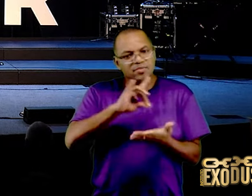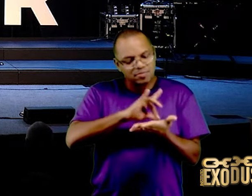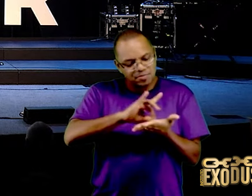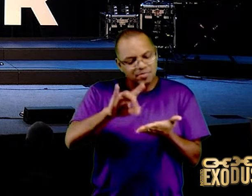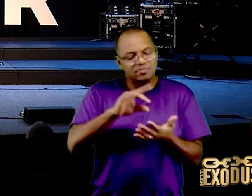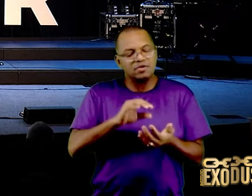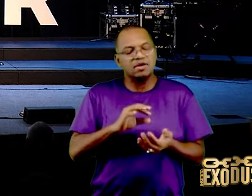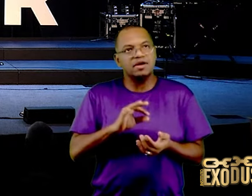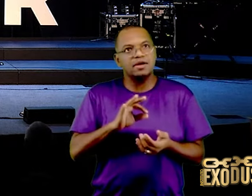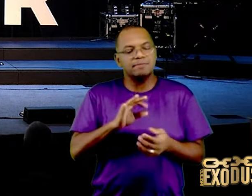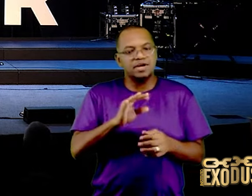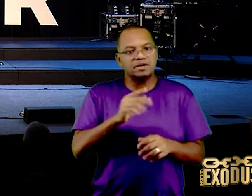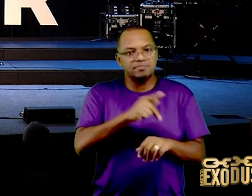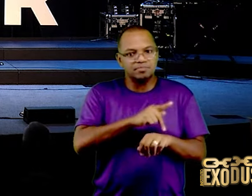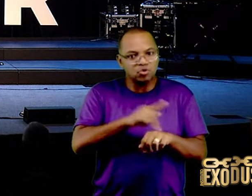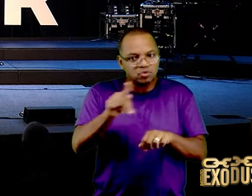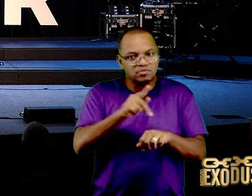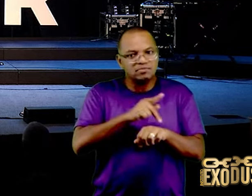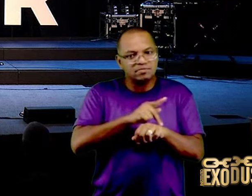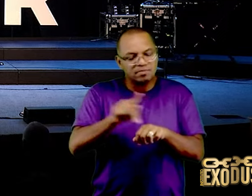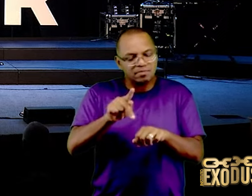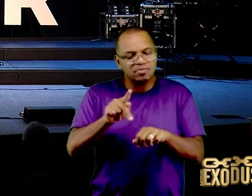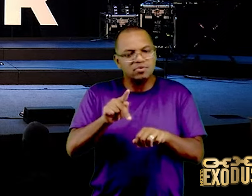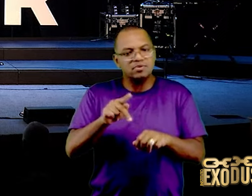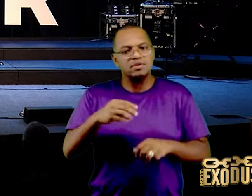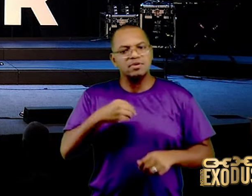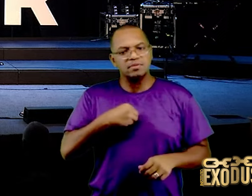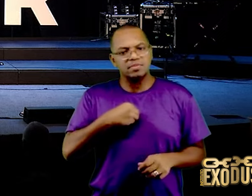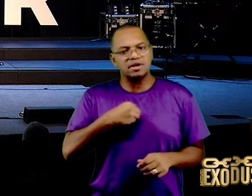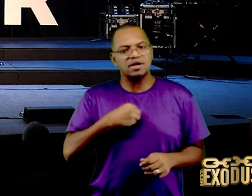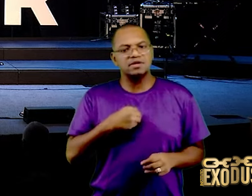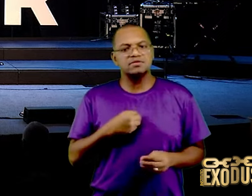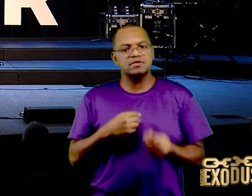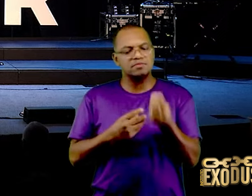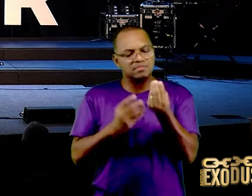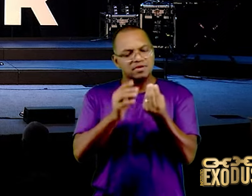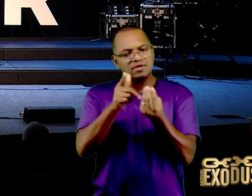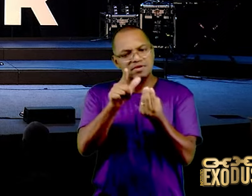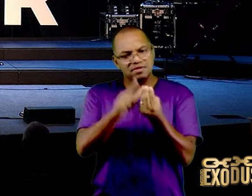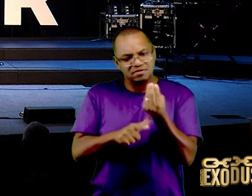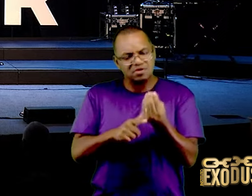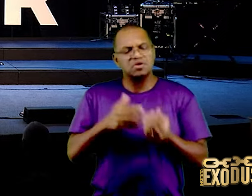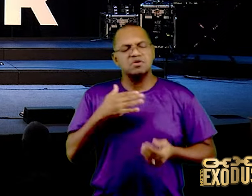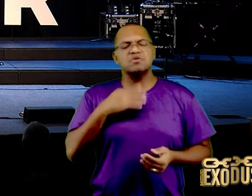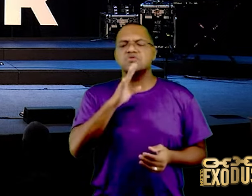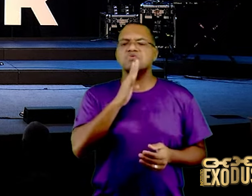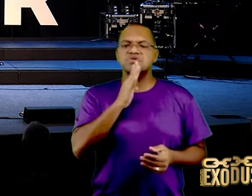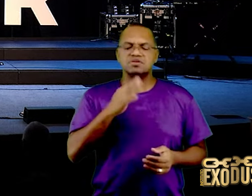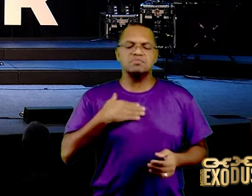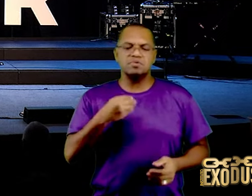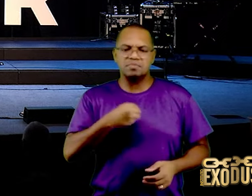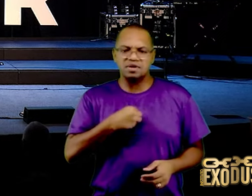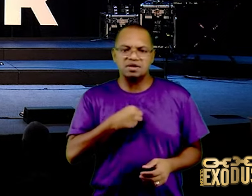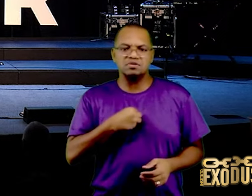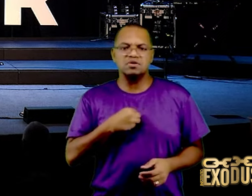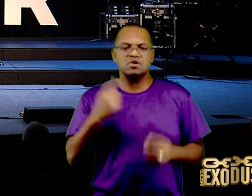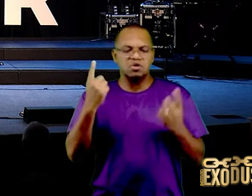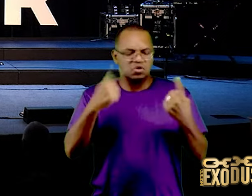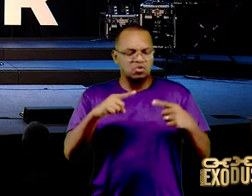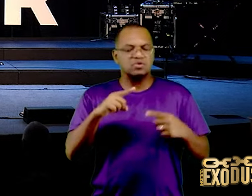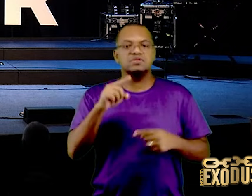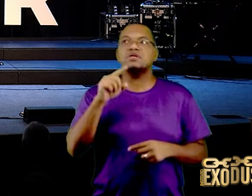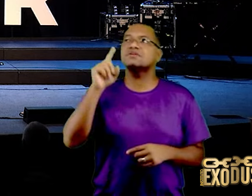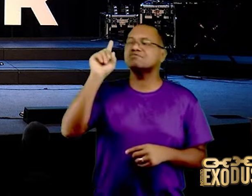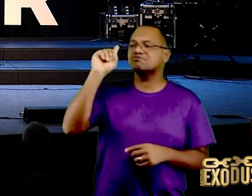minhas transgressões, conheço a minha sujeira, eu conheço o meu pecado, está sempre dentro de mim, contra ti, contra somente, te pequei,